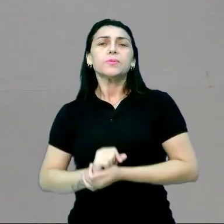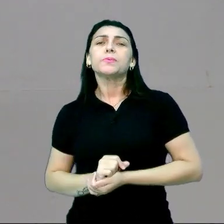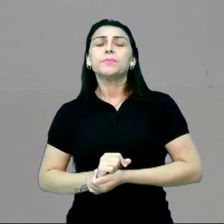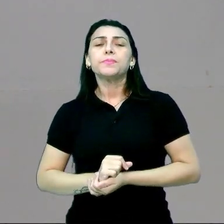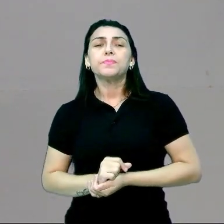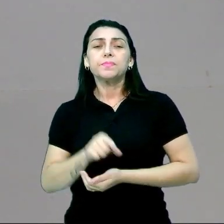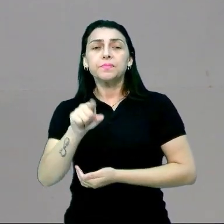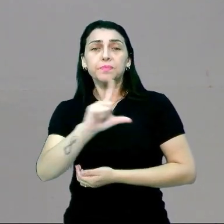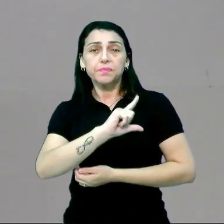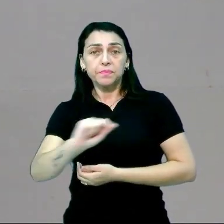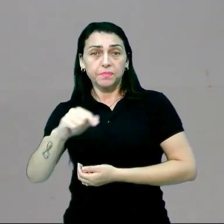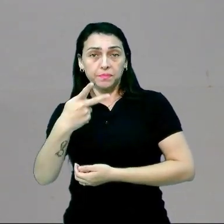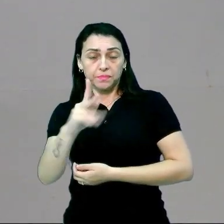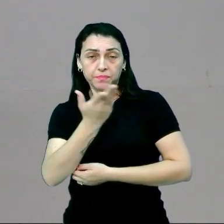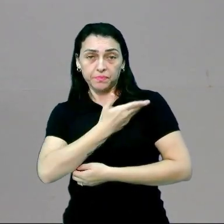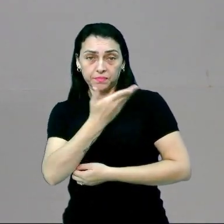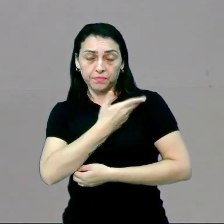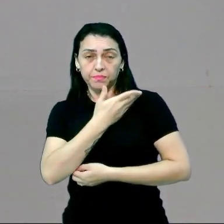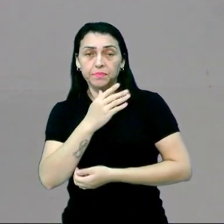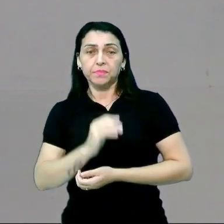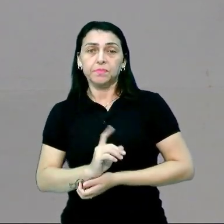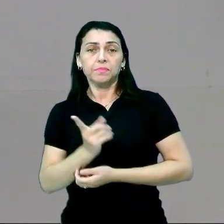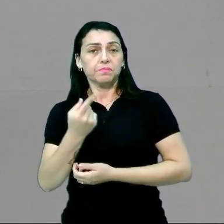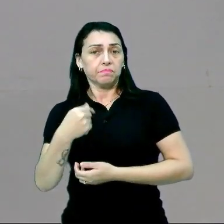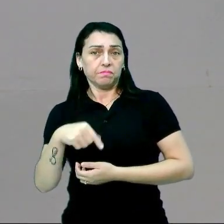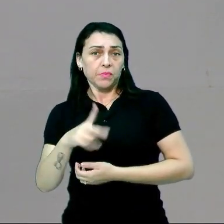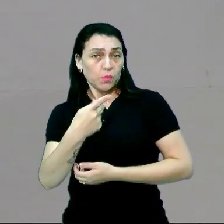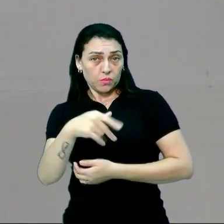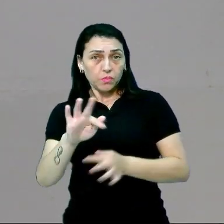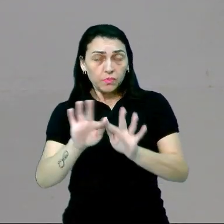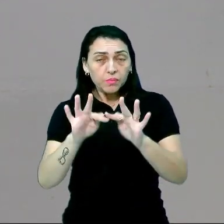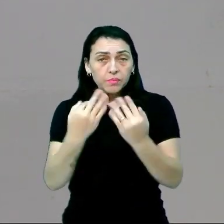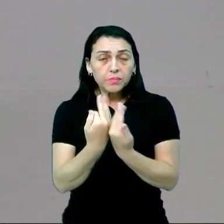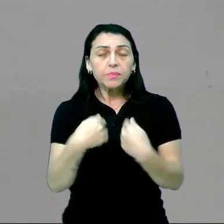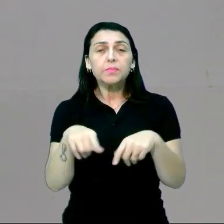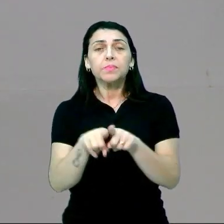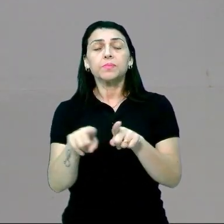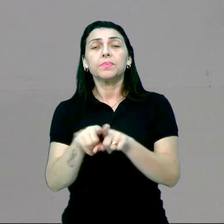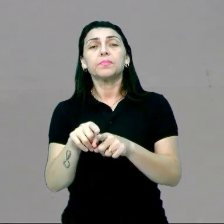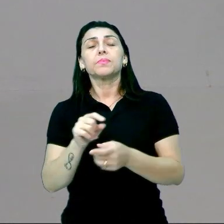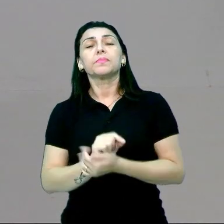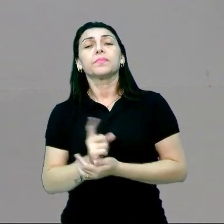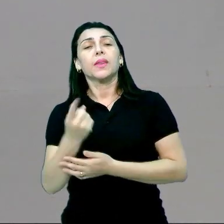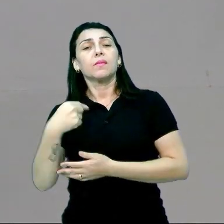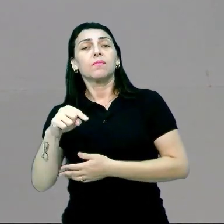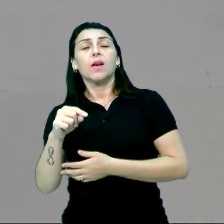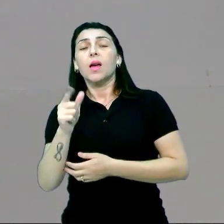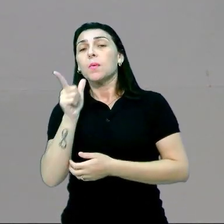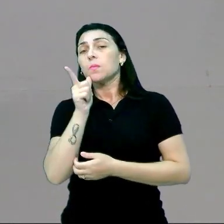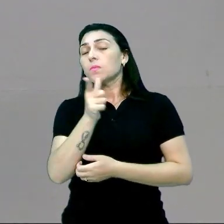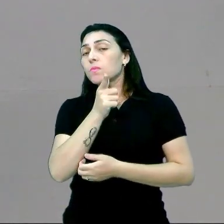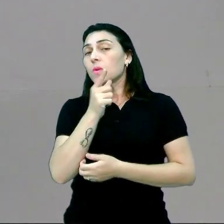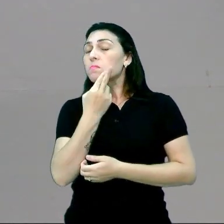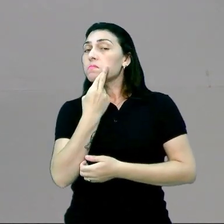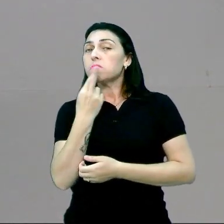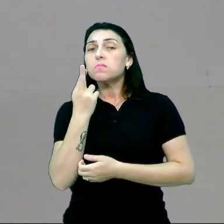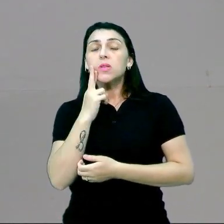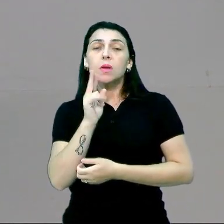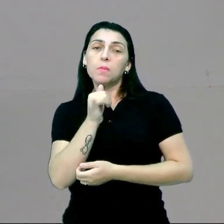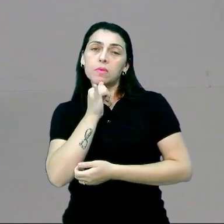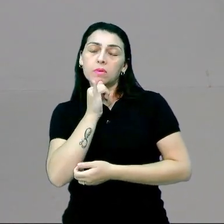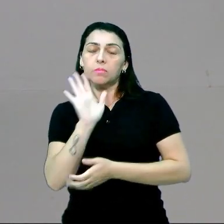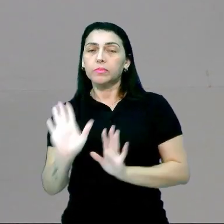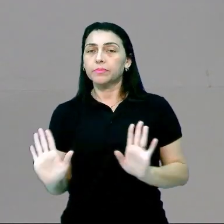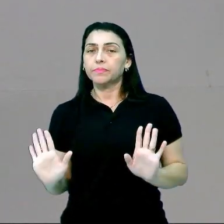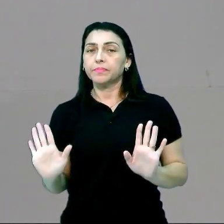Você sai com seus amigos e até mesmo com a sua família. Vai para uma lanchonete, para um restaurante, por